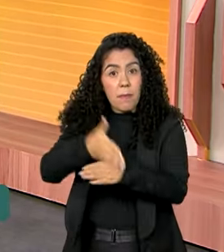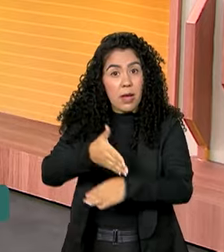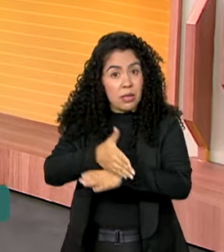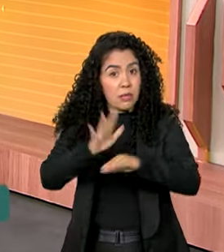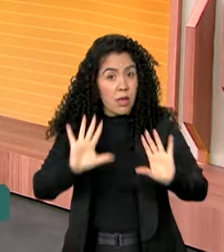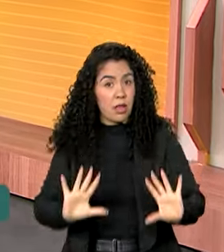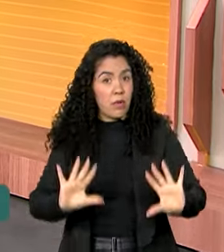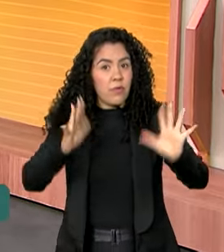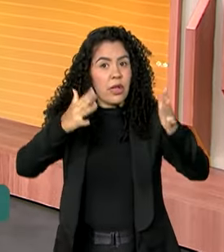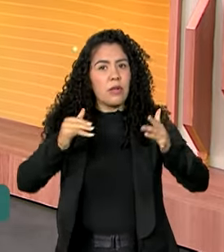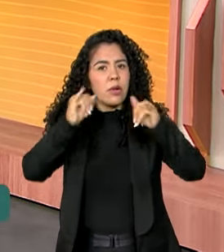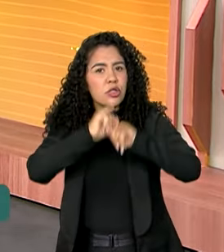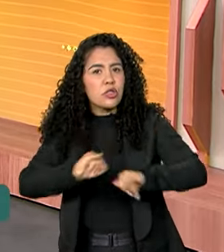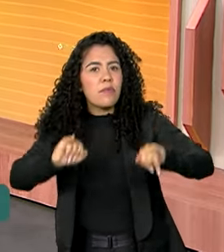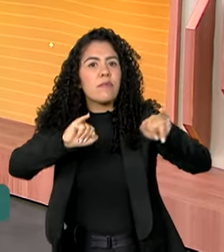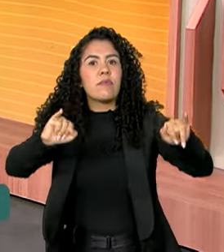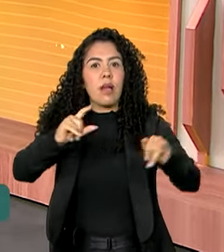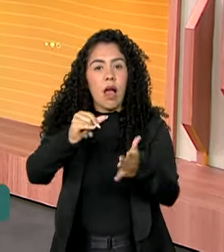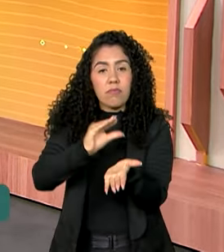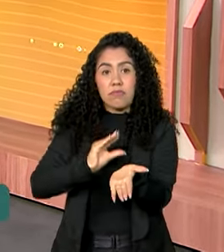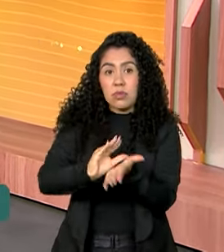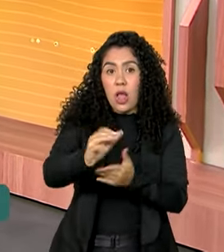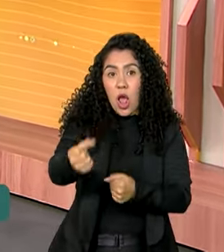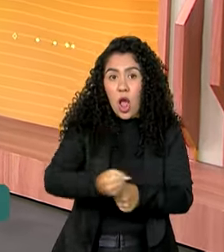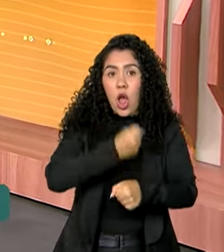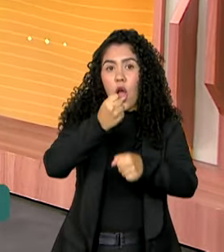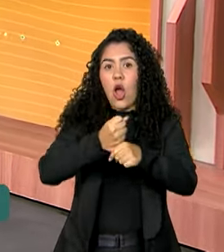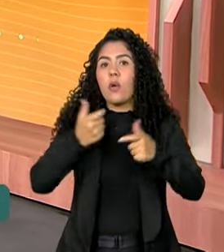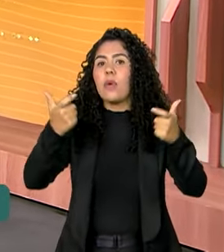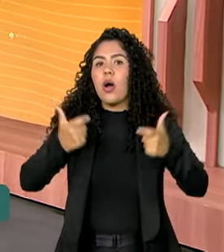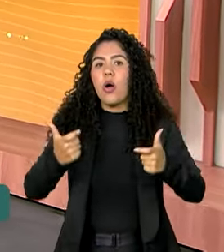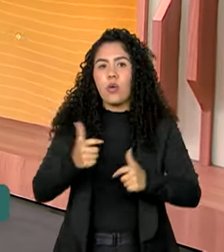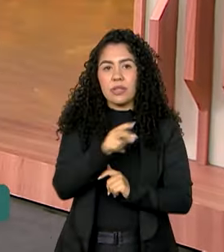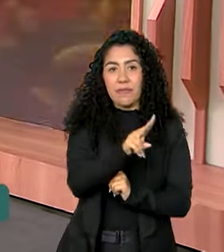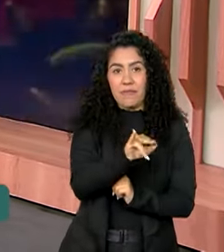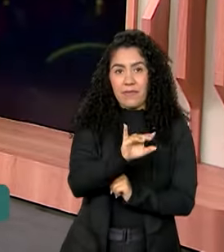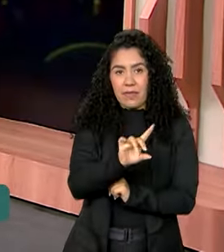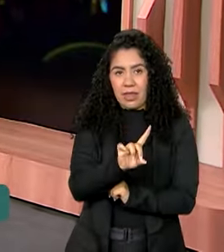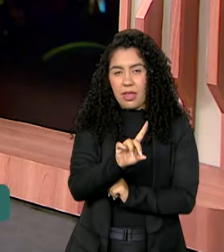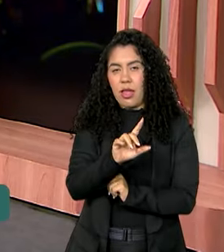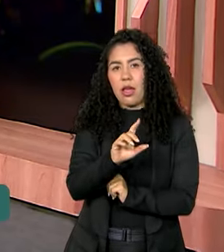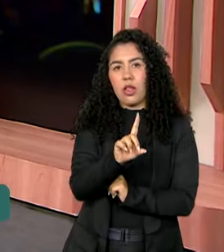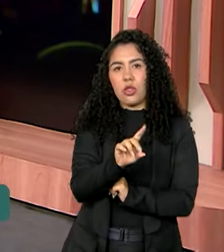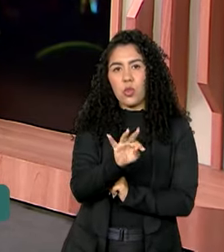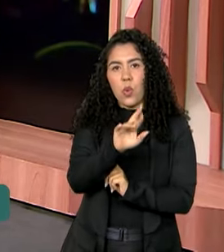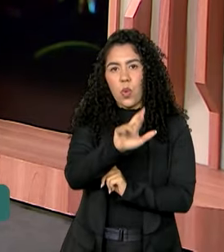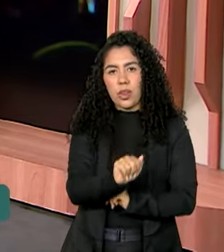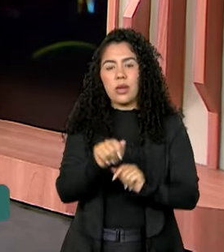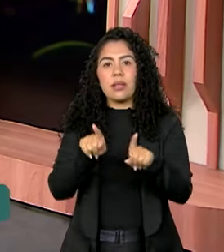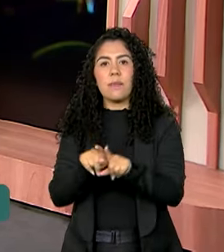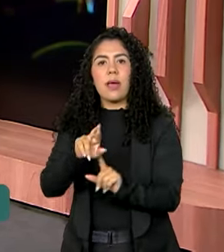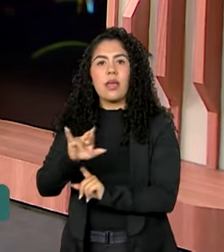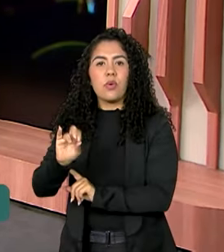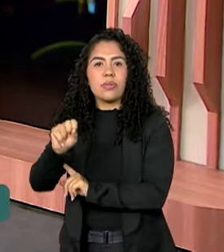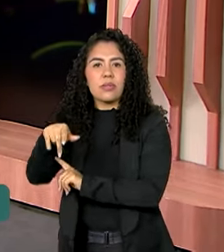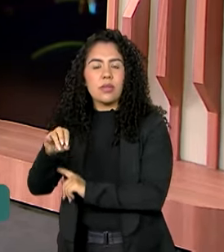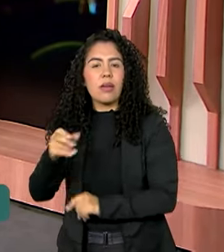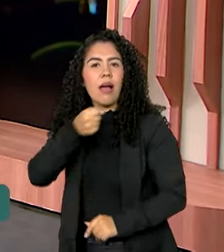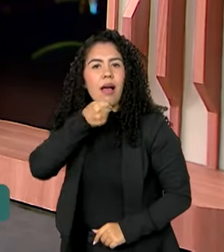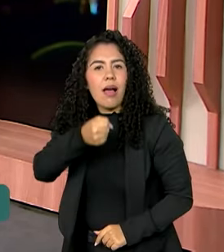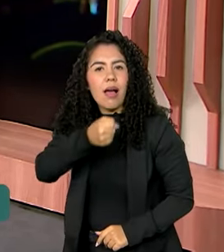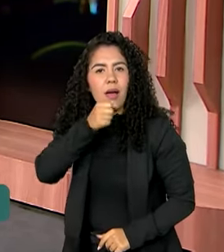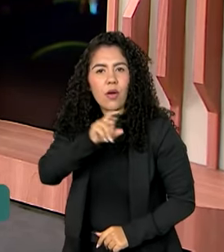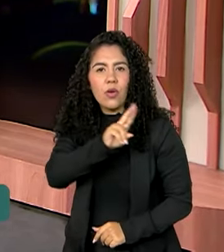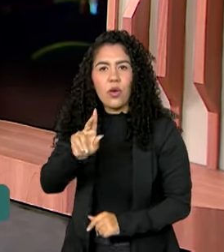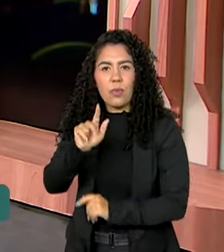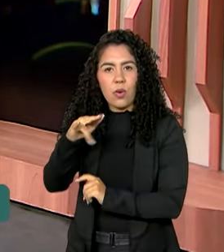de investimentos para a execução de obras na Via Dutra e Rio Santos. A repórter Luciana Colares de Holanda tem os detalhes para a gente, ao